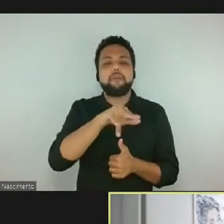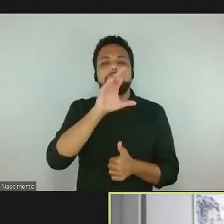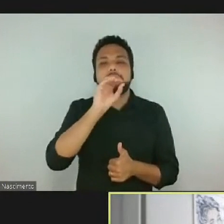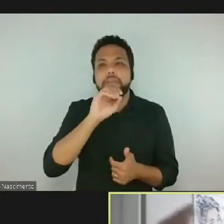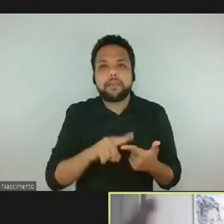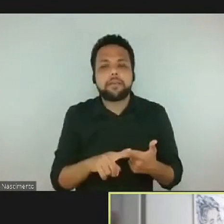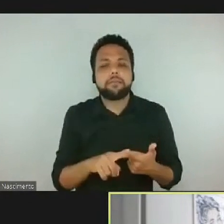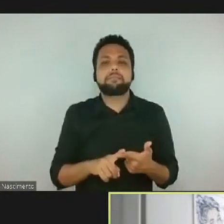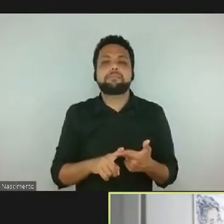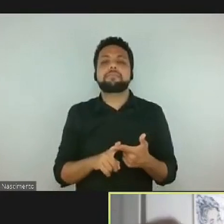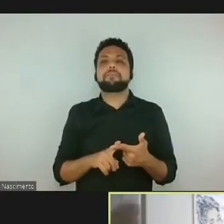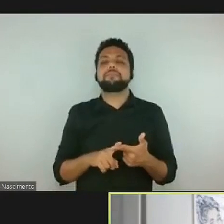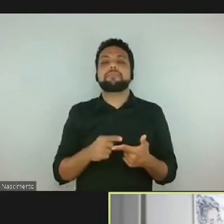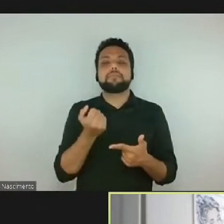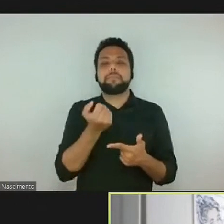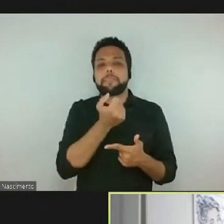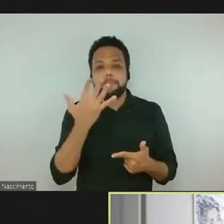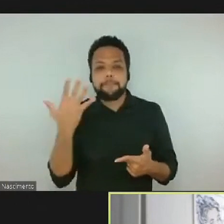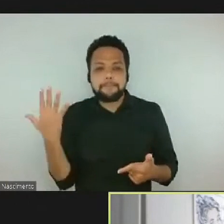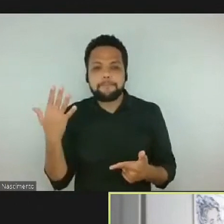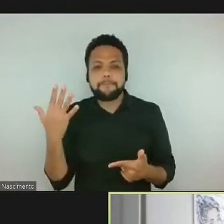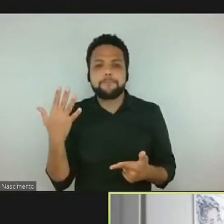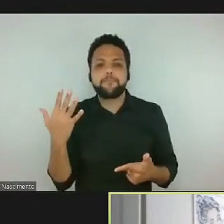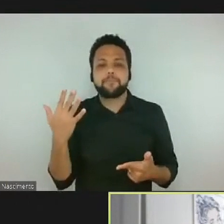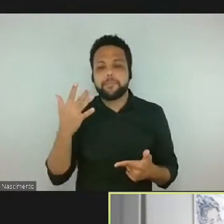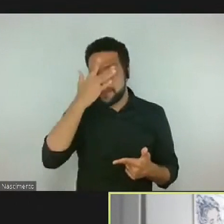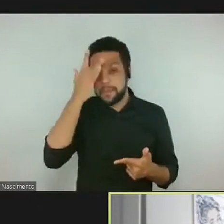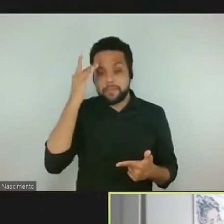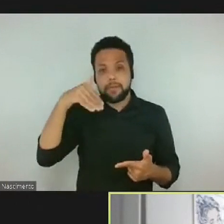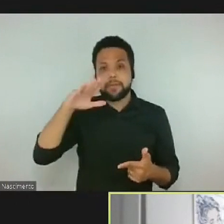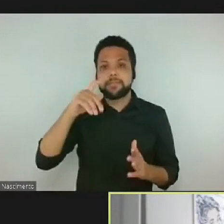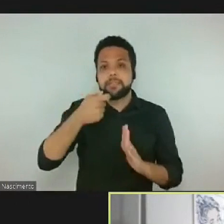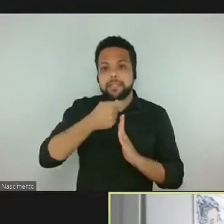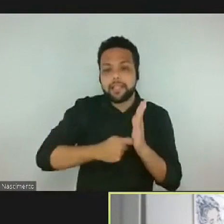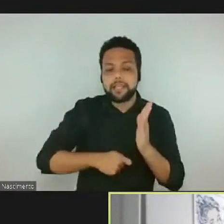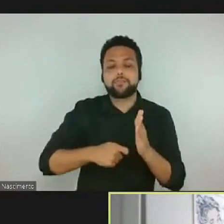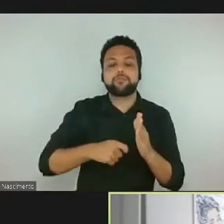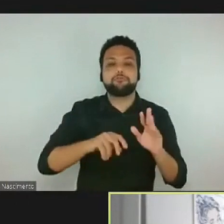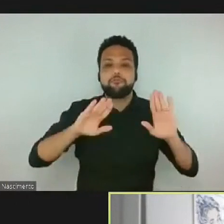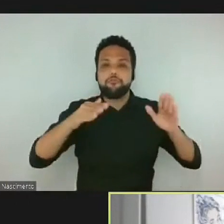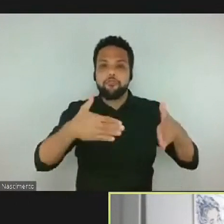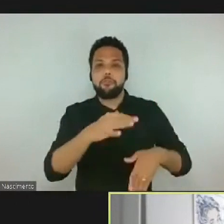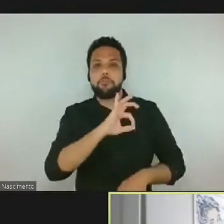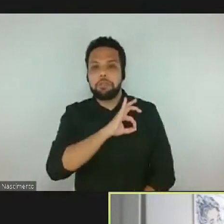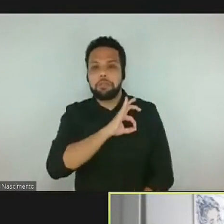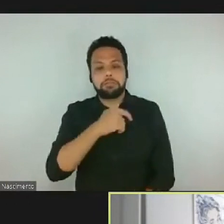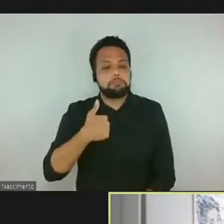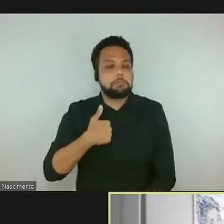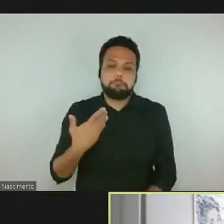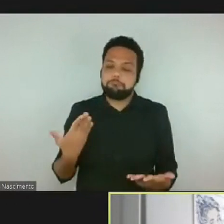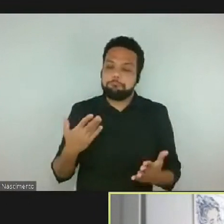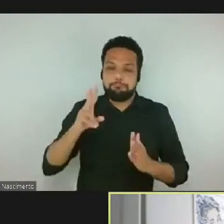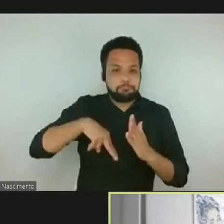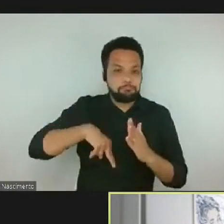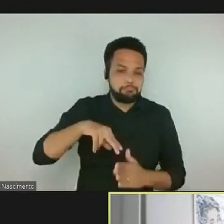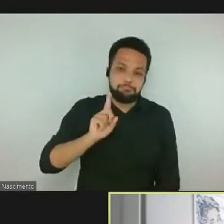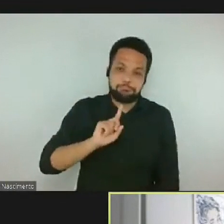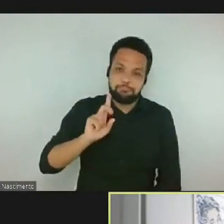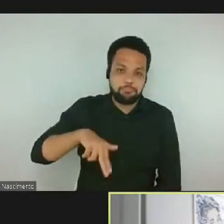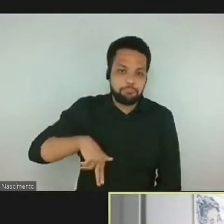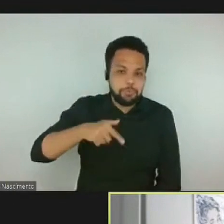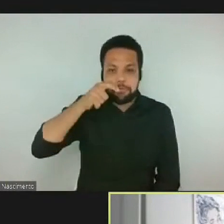enfim, algumas gostam mais de textos policiais, que eu não tenho o mínimo acesso, nem tenho